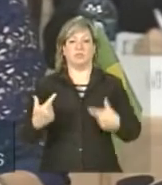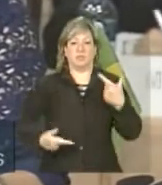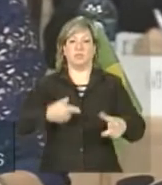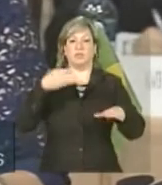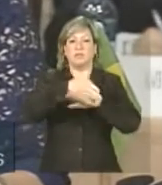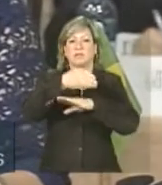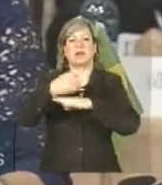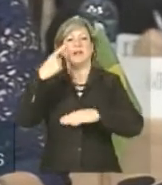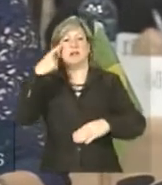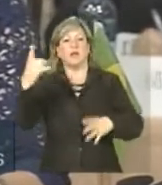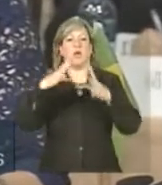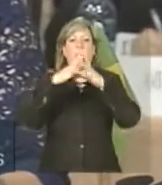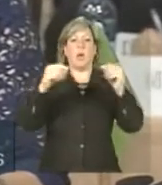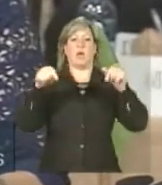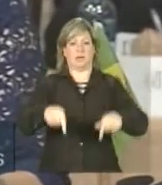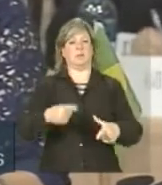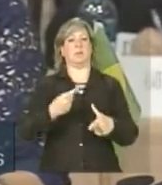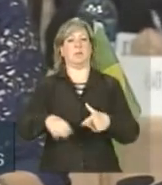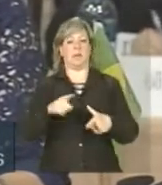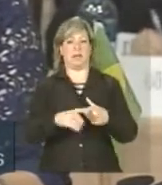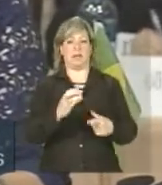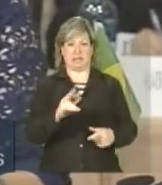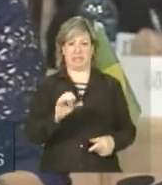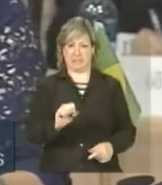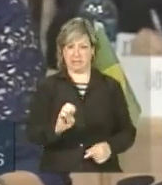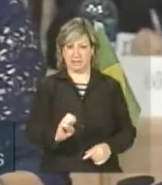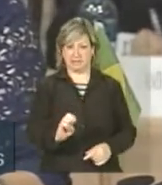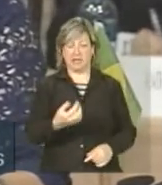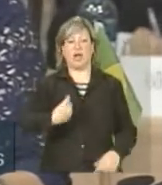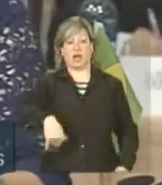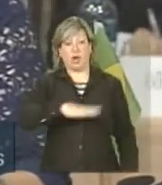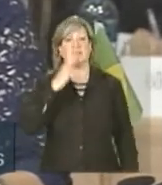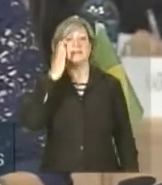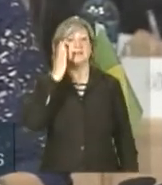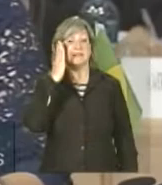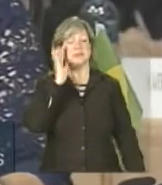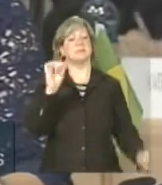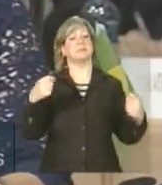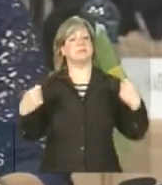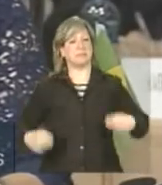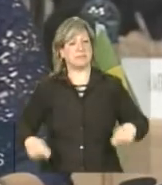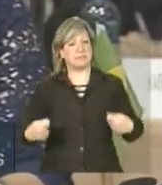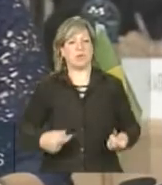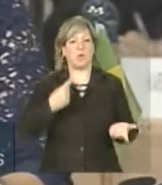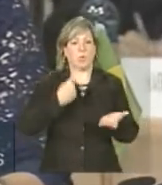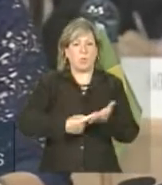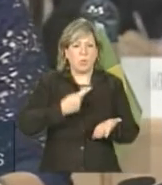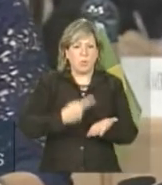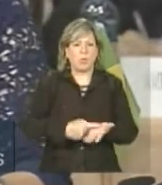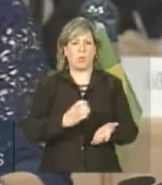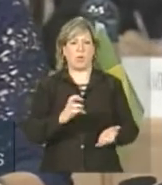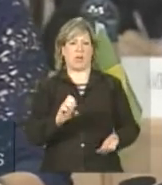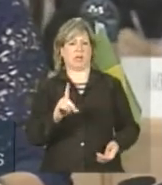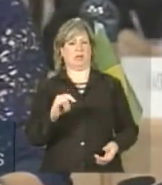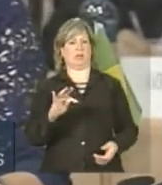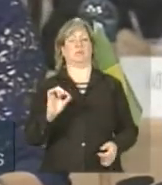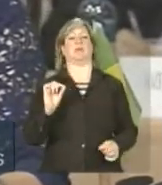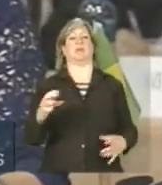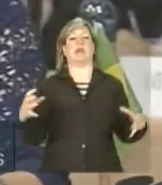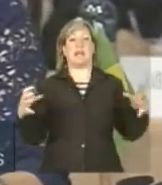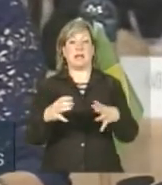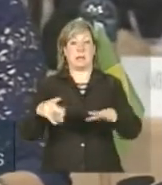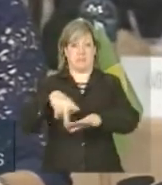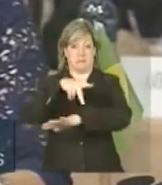para essa situação de crise. Sabemos ser necessário um acordo credível entre os países